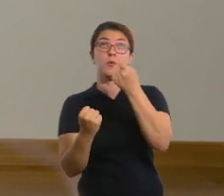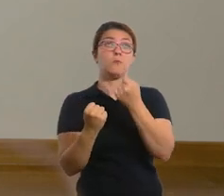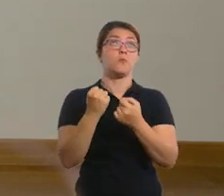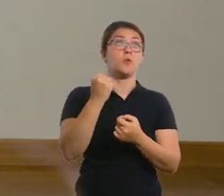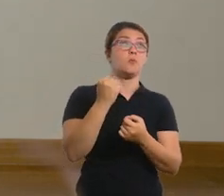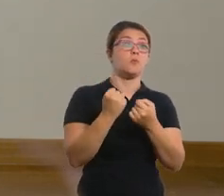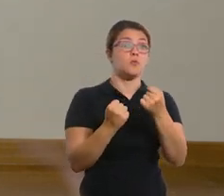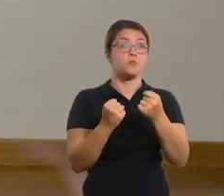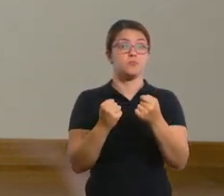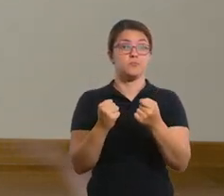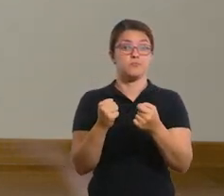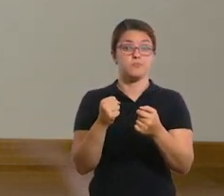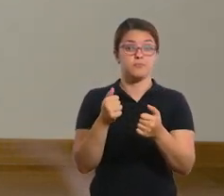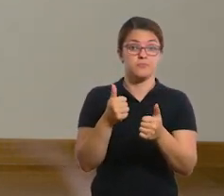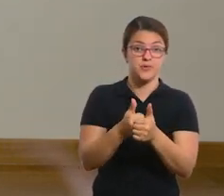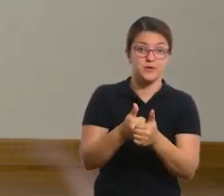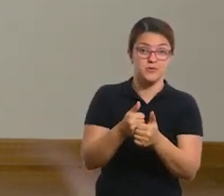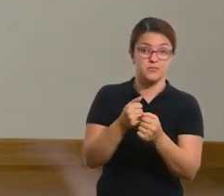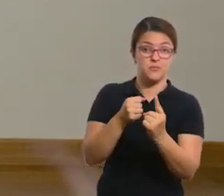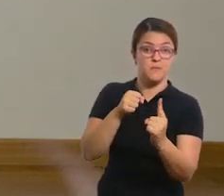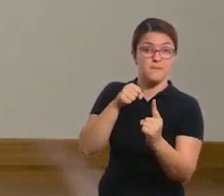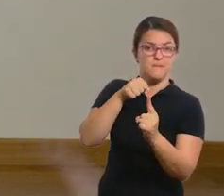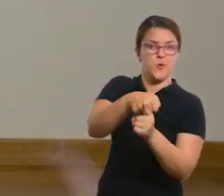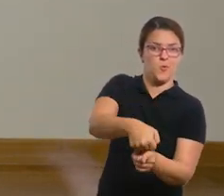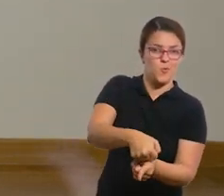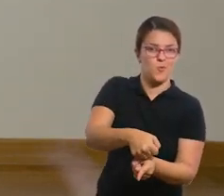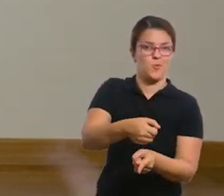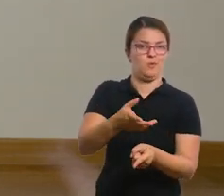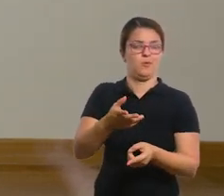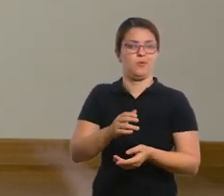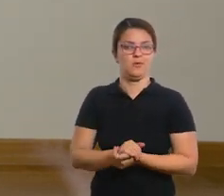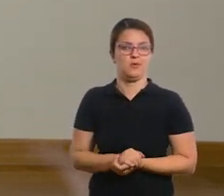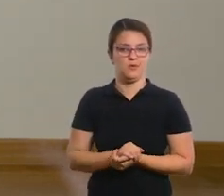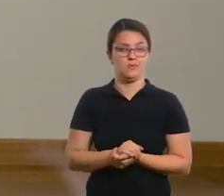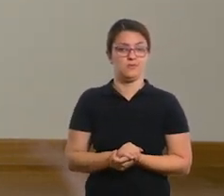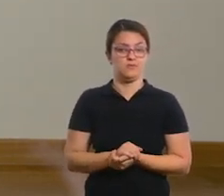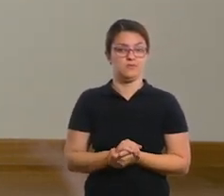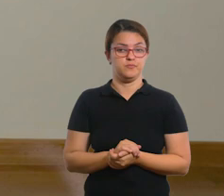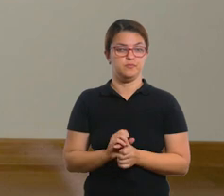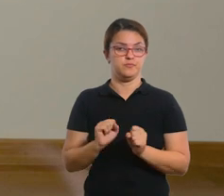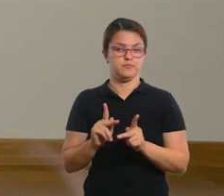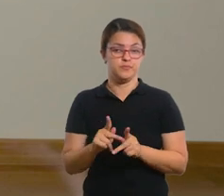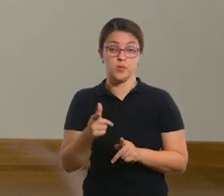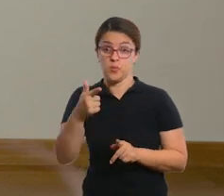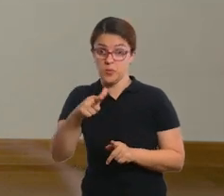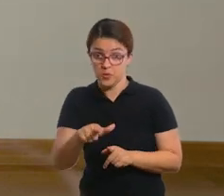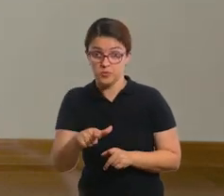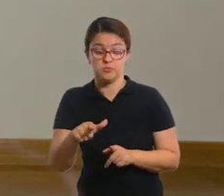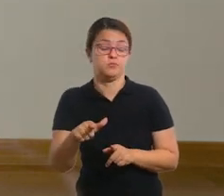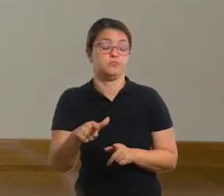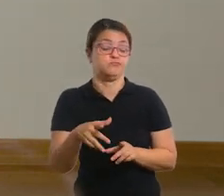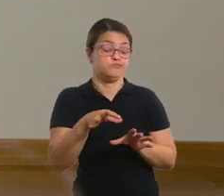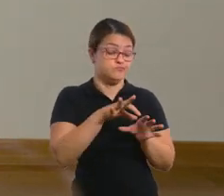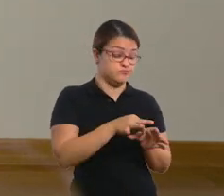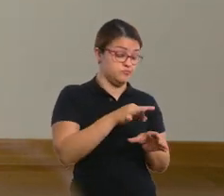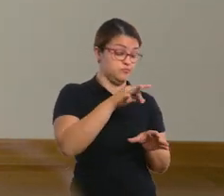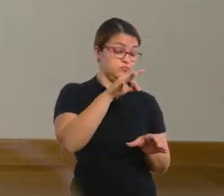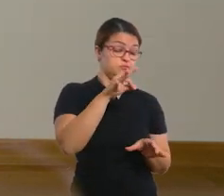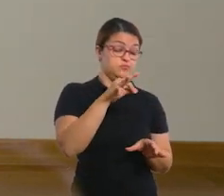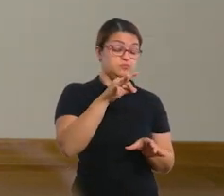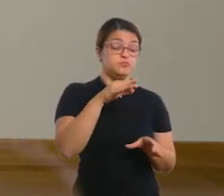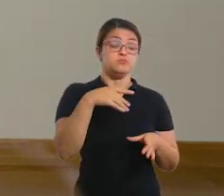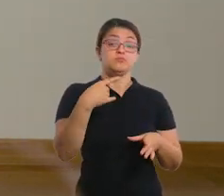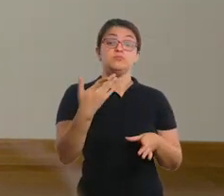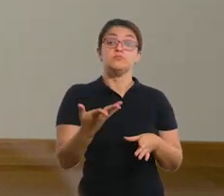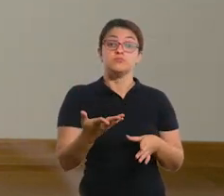com o soco, ok? É isso, bem tranquilo. Derrubou? Ótimo. Vamos fazer outro sorteio e